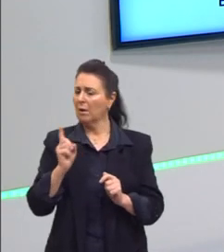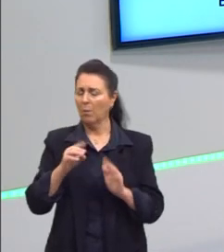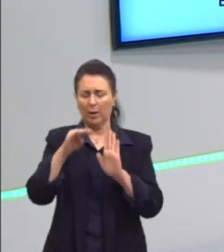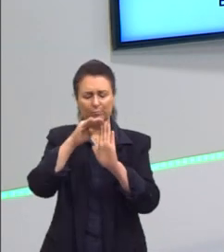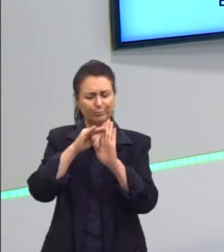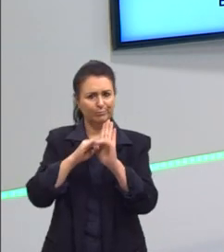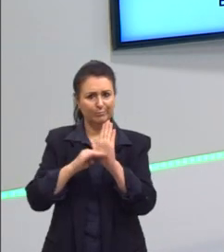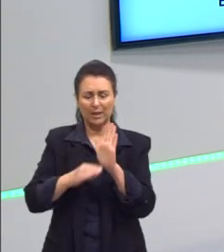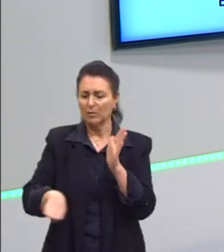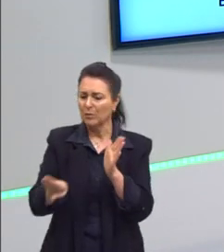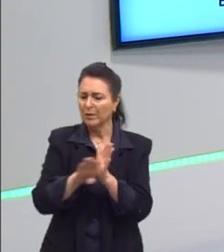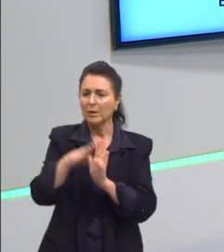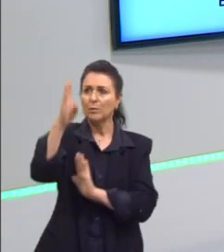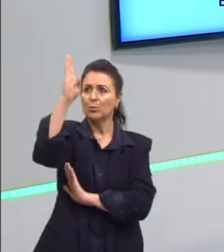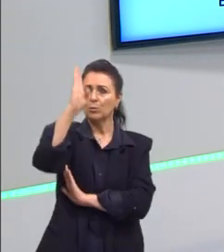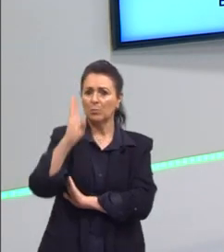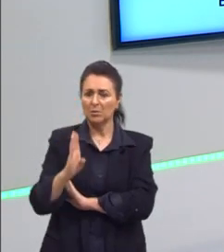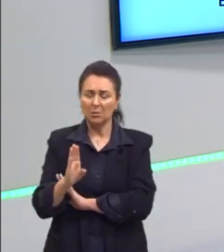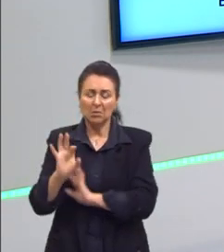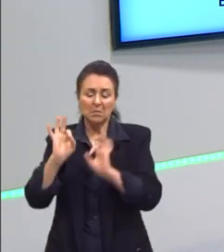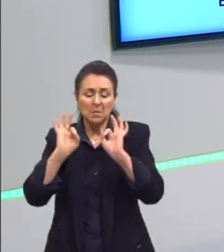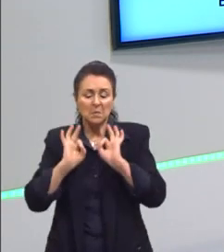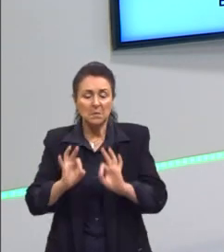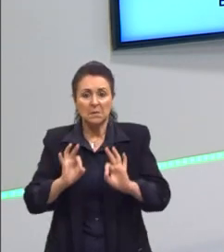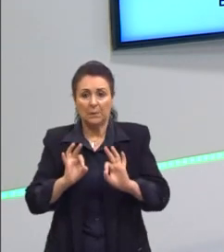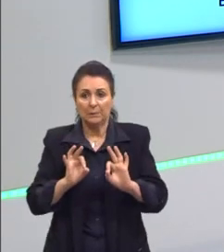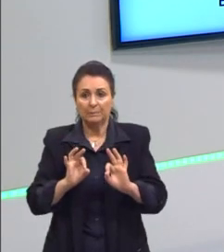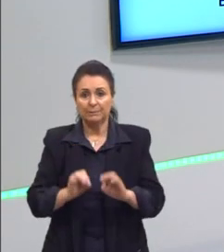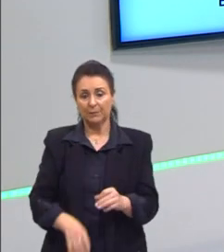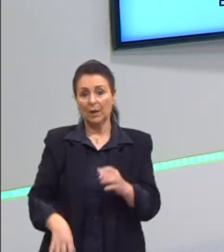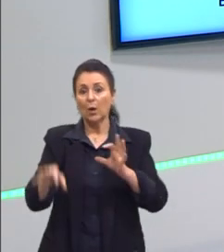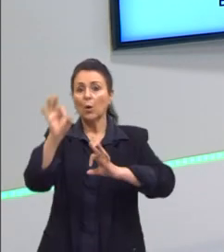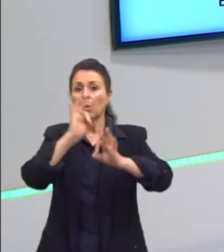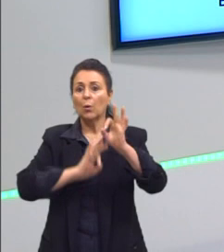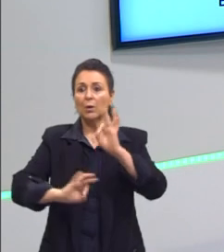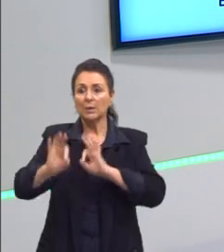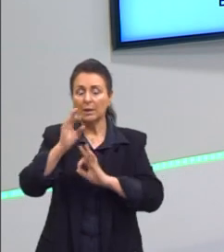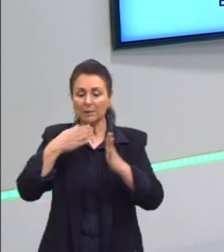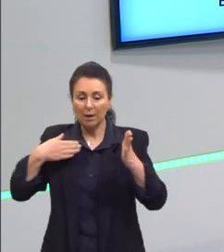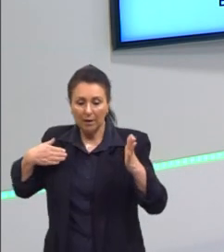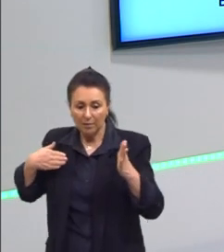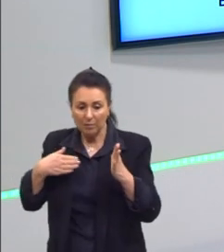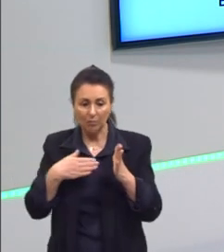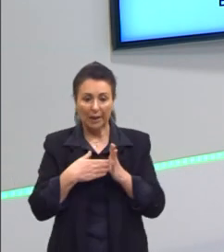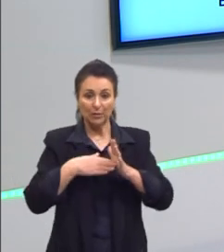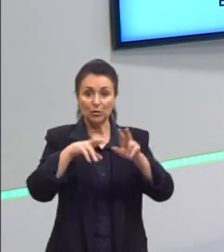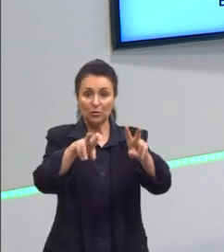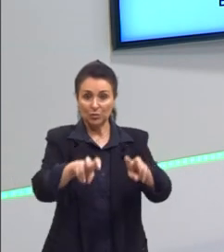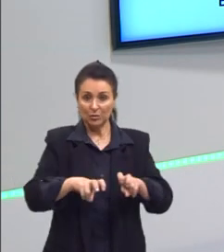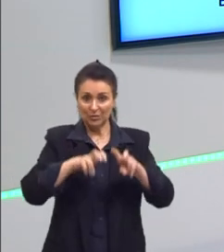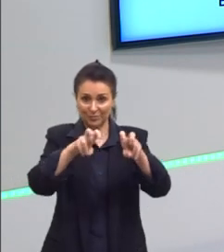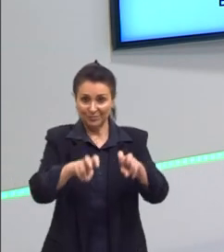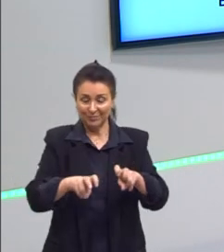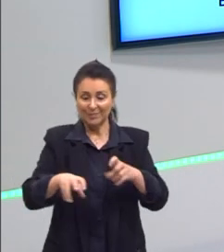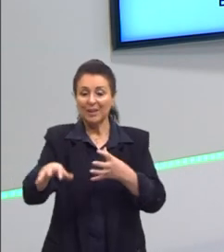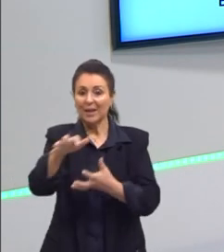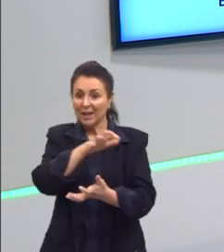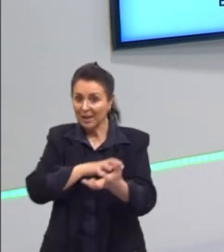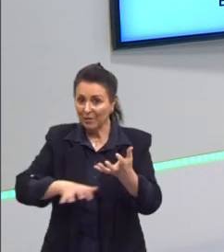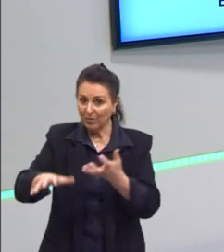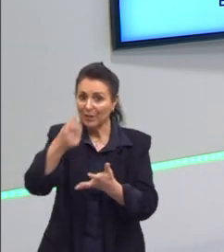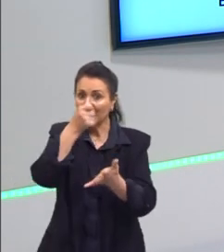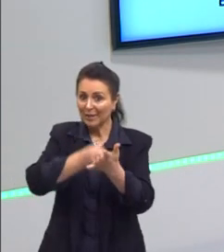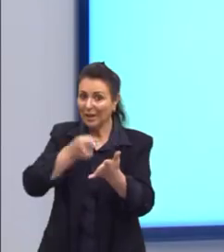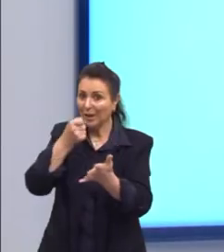do Brasil, nesse momento, estavam garantidas. Organizar as frentes camponesas envolvidas na luta